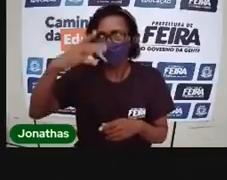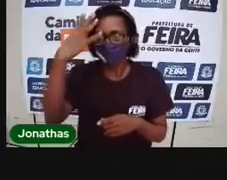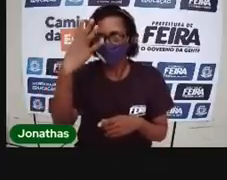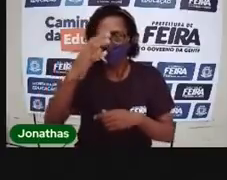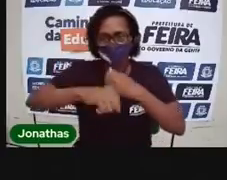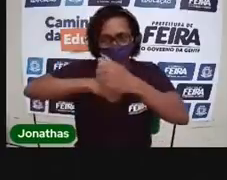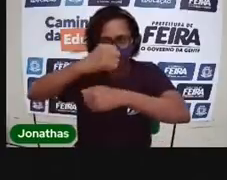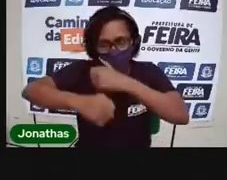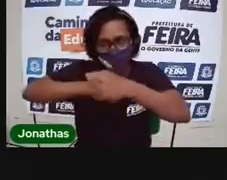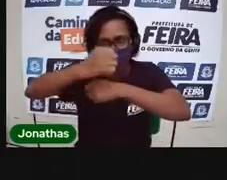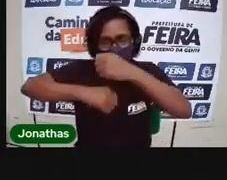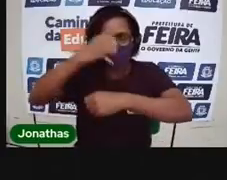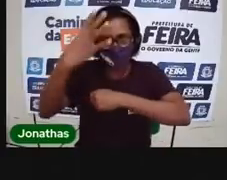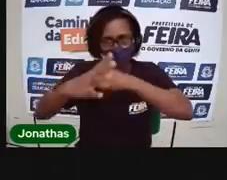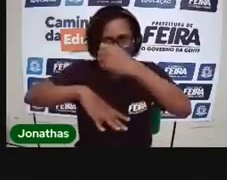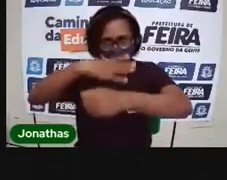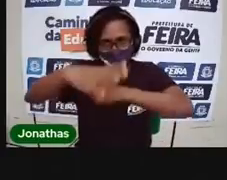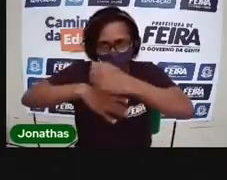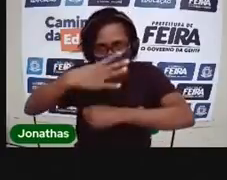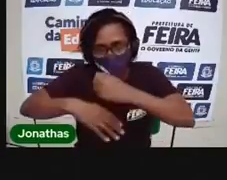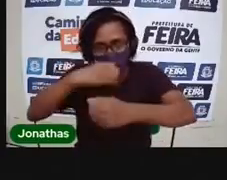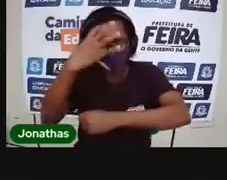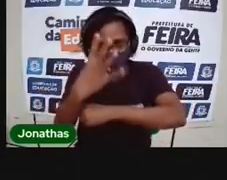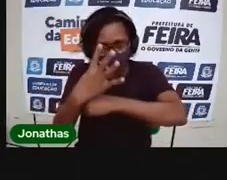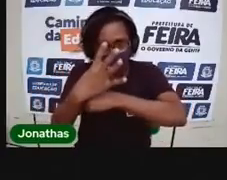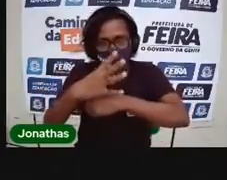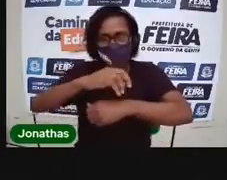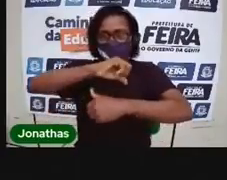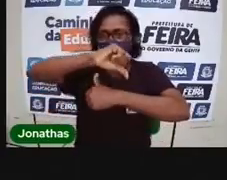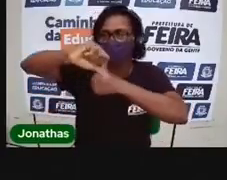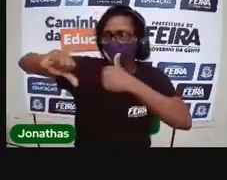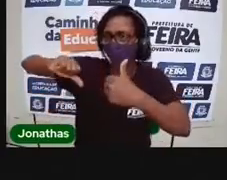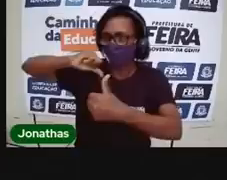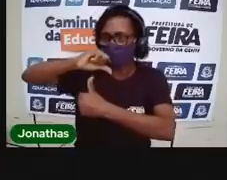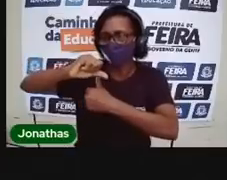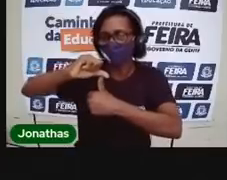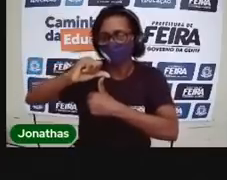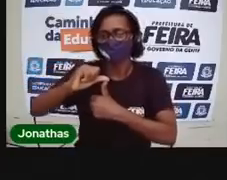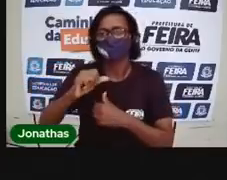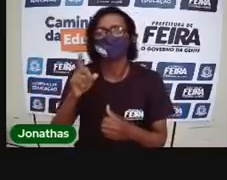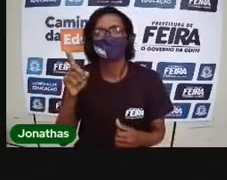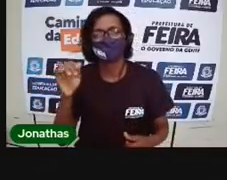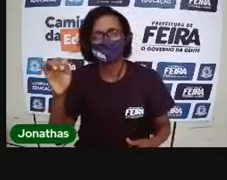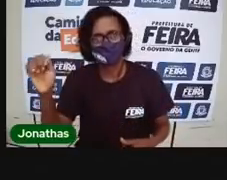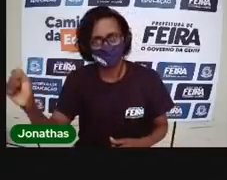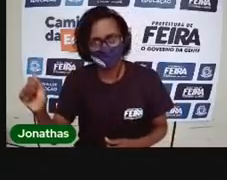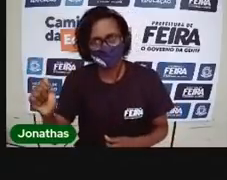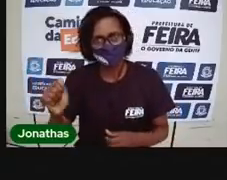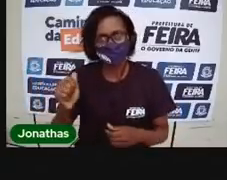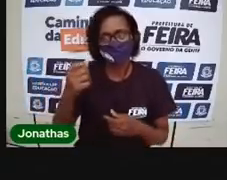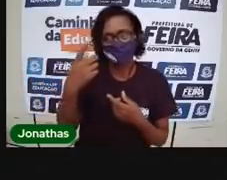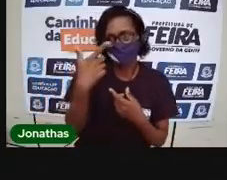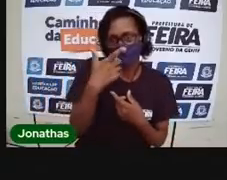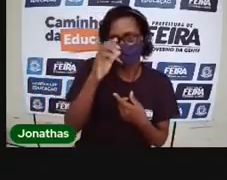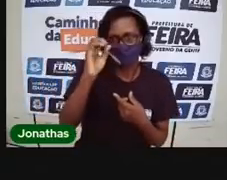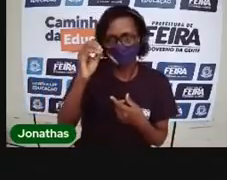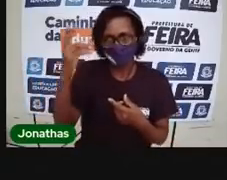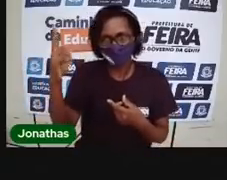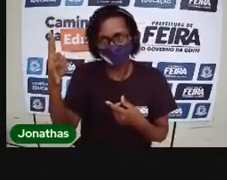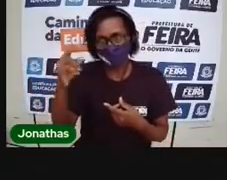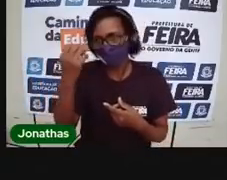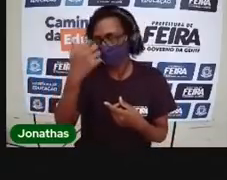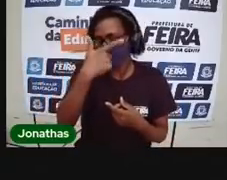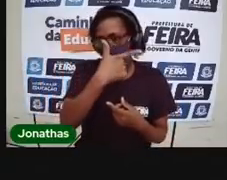Curioso isso, né? Mas já na frente, em uma outra oportunidade, a gente vai entender melhor isso aí, tá bom, gente?